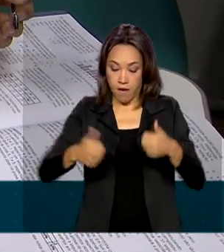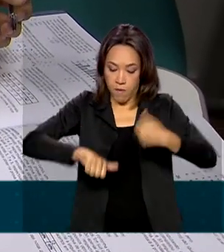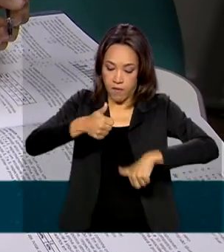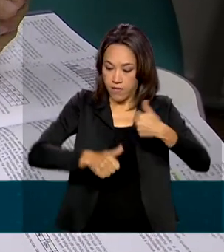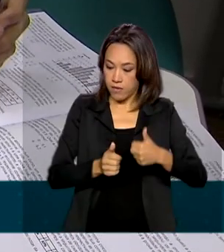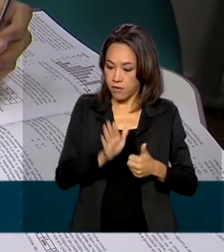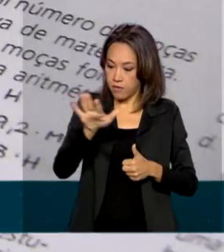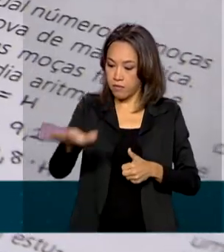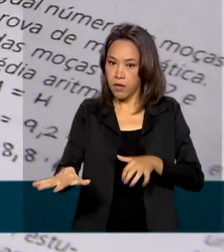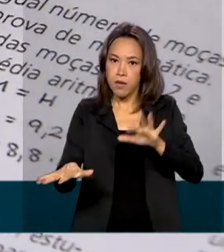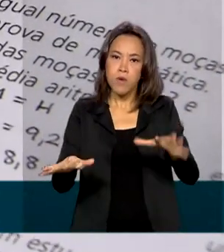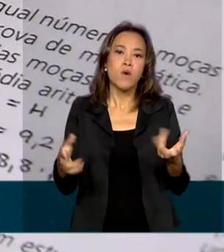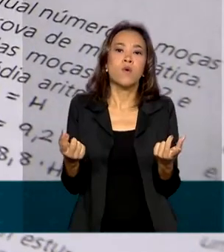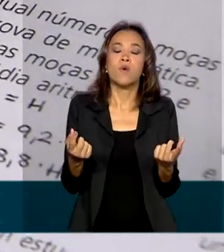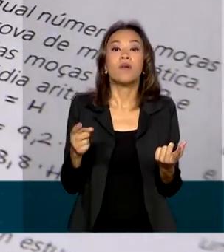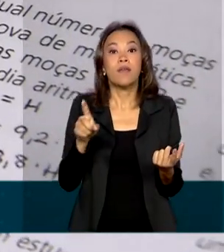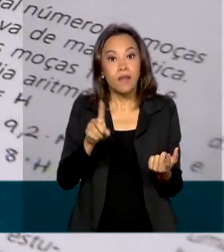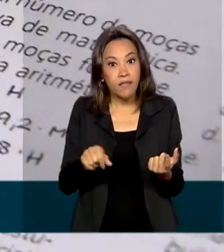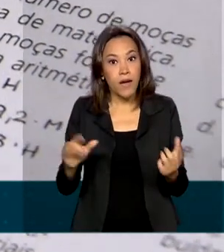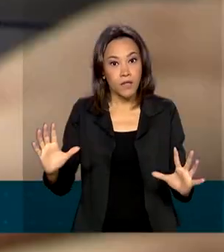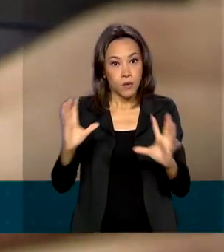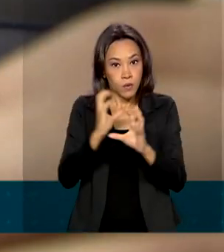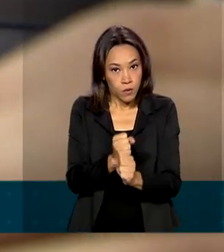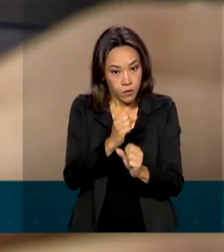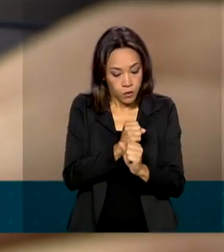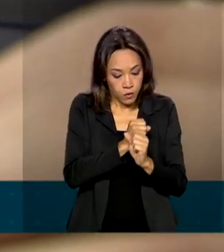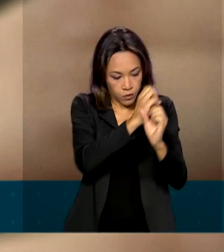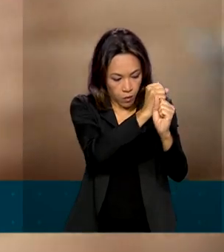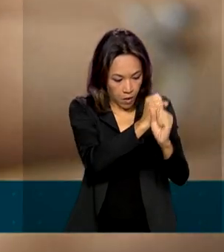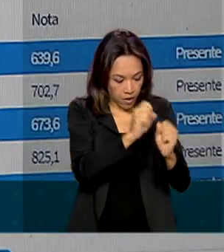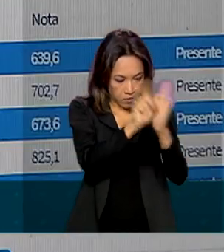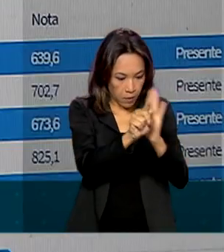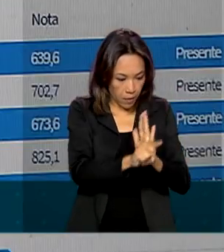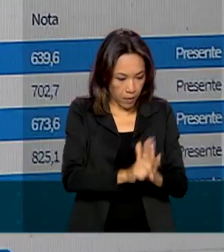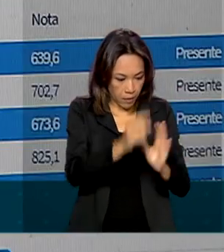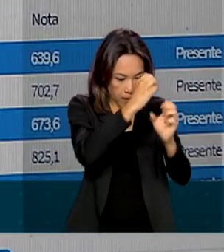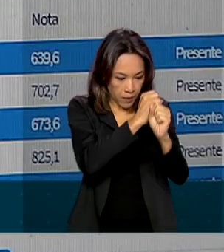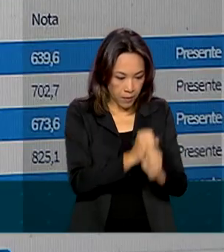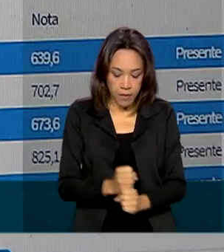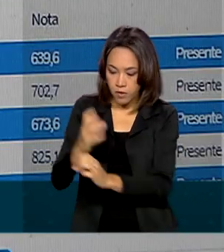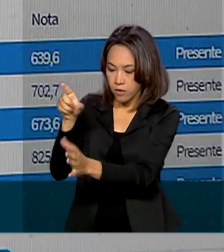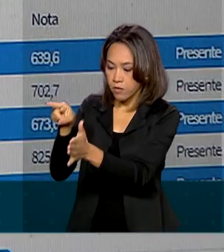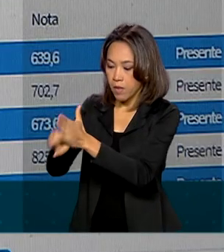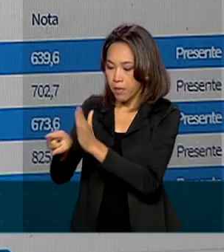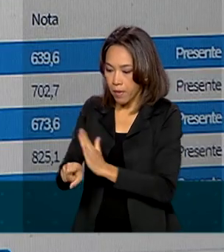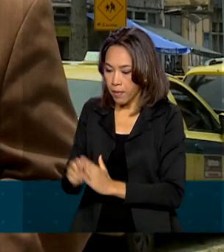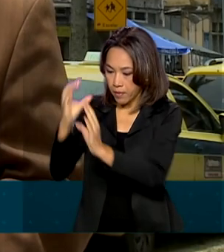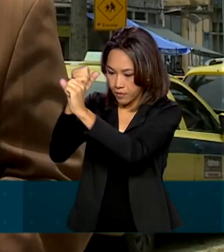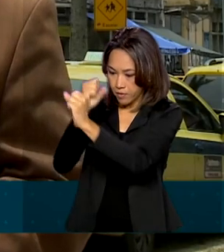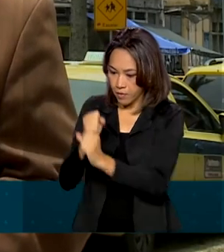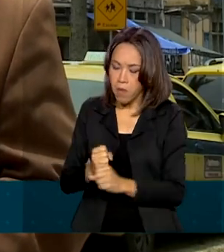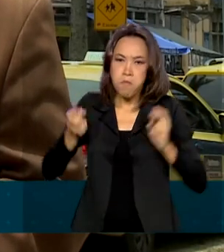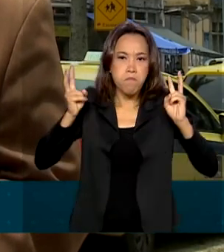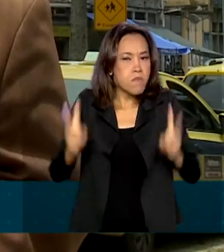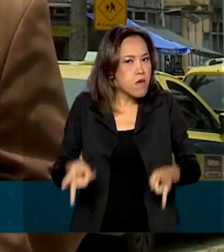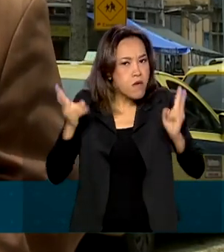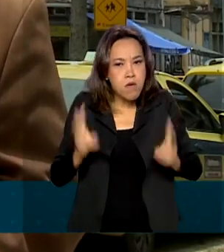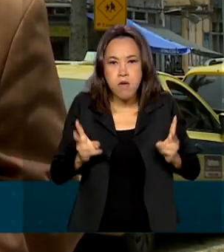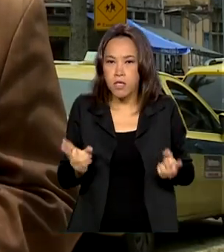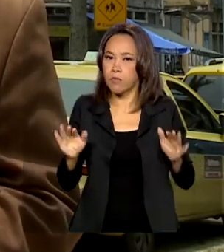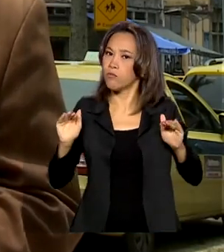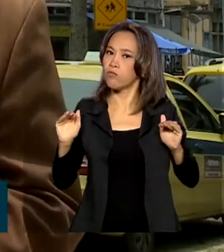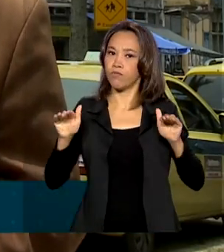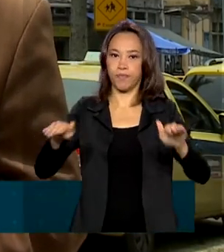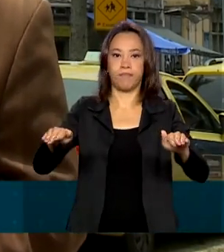um balanceamento do valor atribuído a cada questão, para que os testes tenham o mesmo nível de dificuldade. A experiência deste